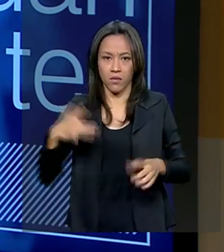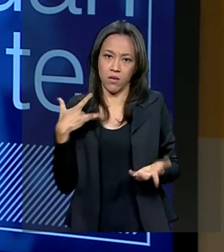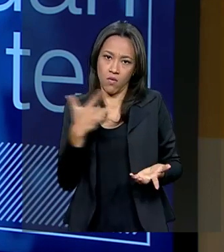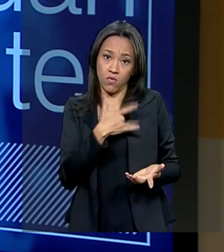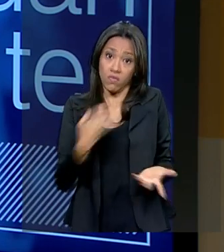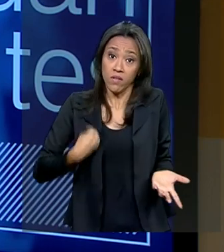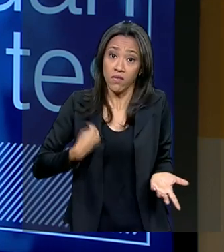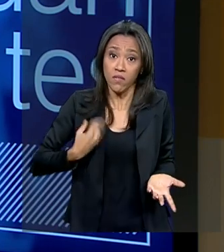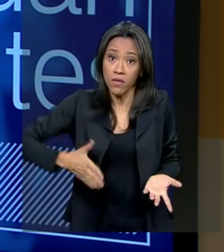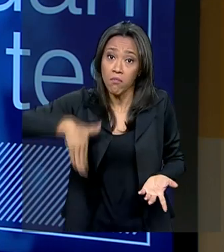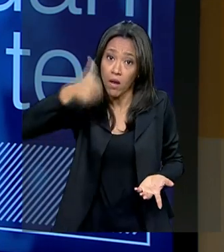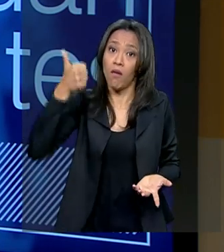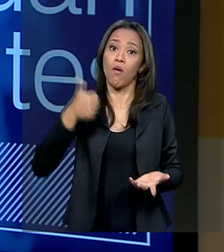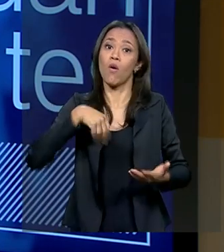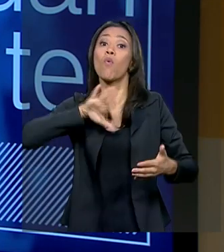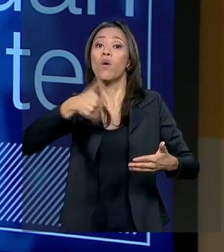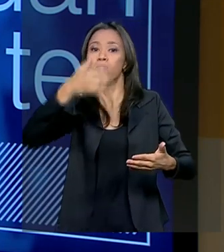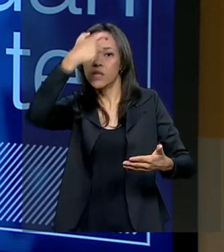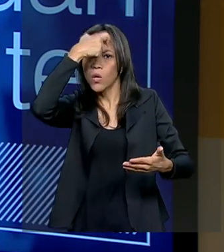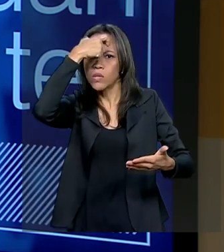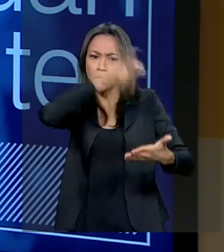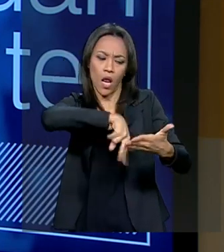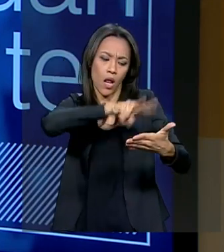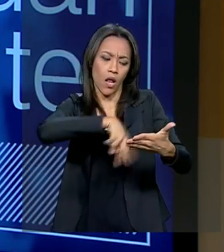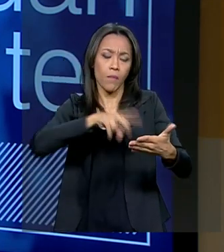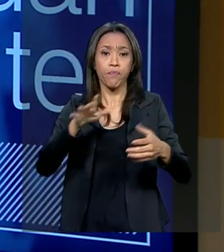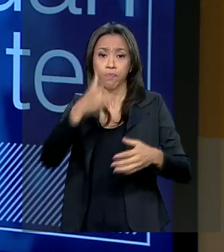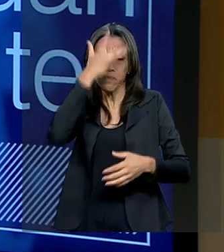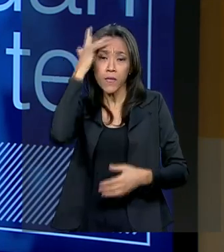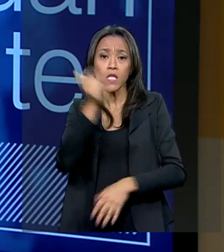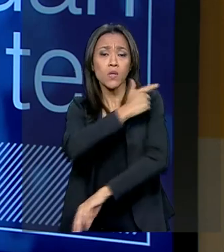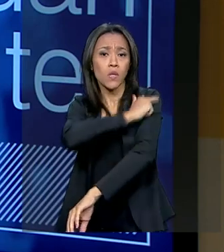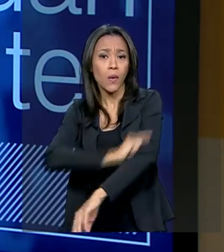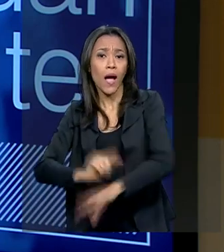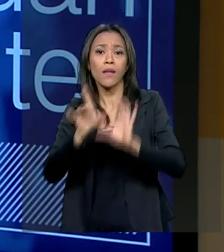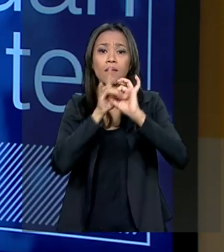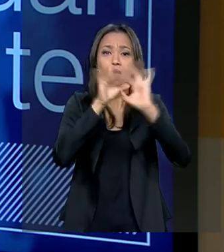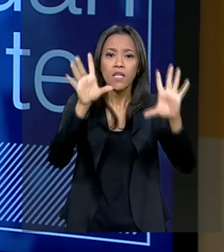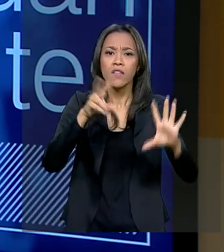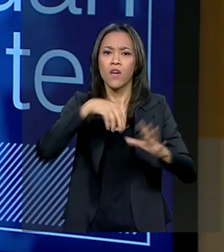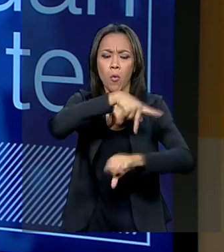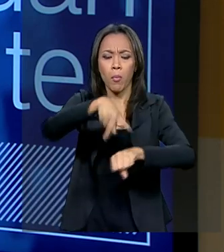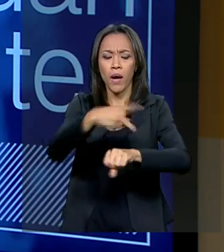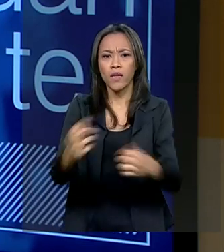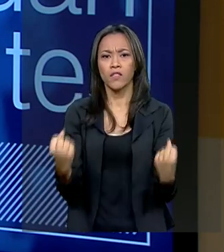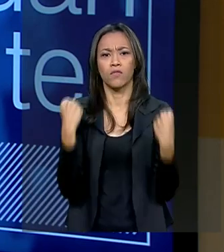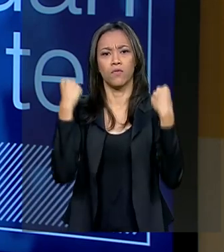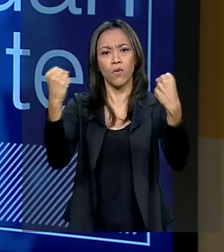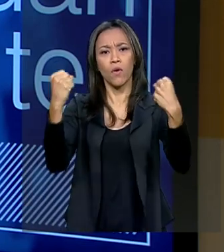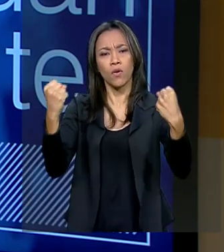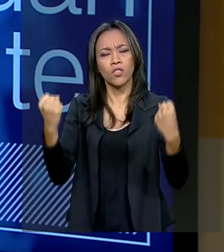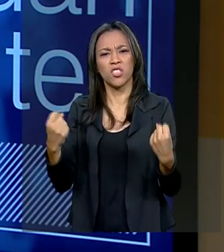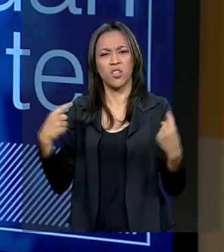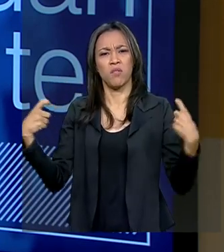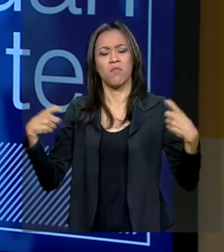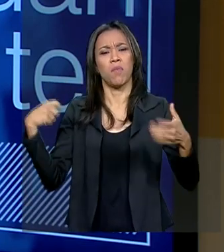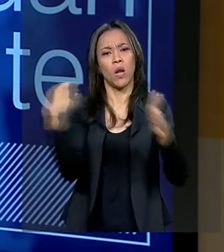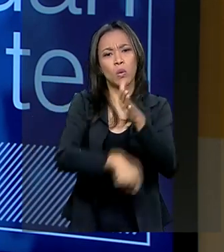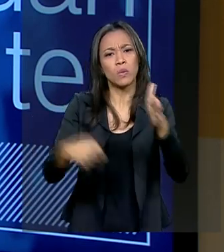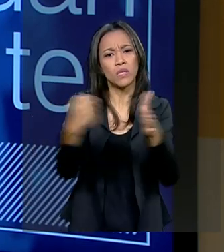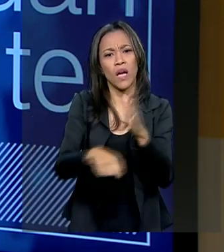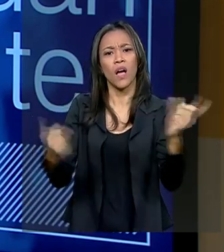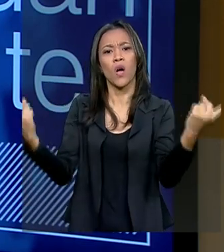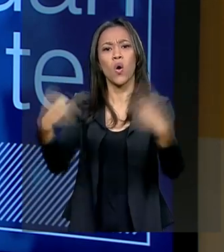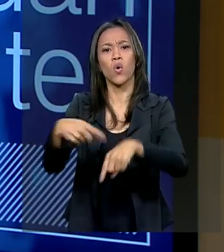mais, você é mais forte. E uma nação de pessoas mais educadas, mais livres é uma nação mais forte para lutar contra estratégias